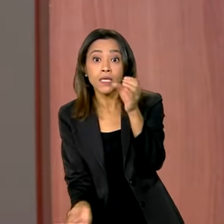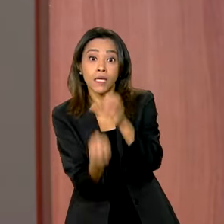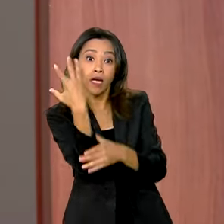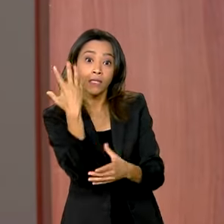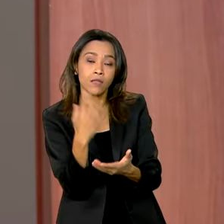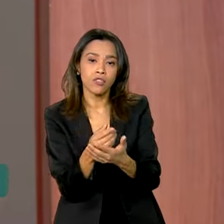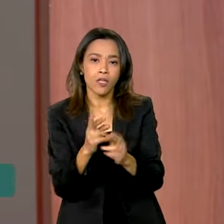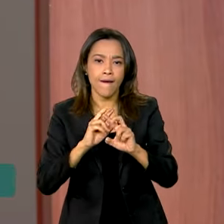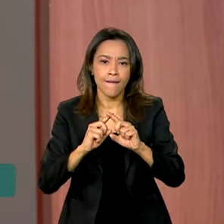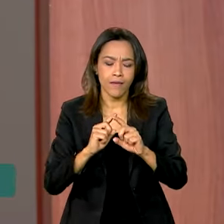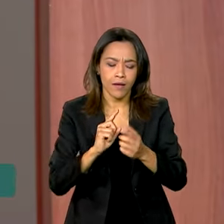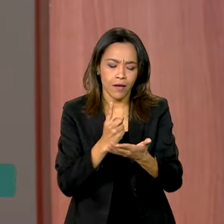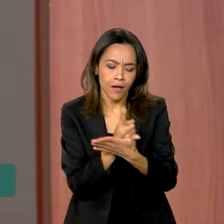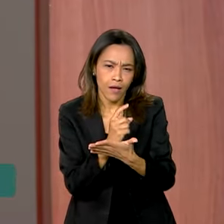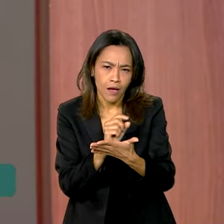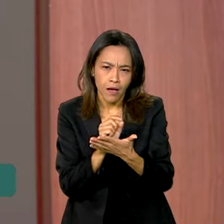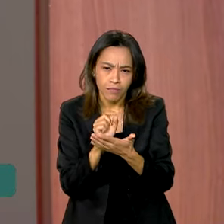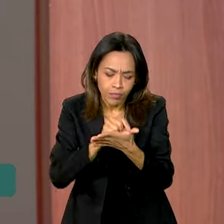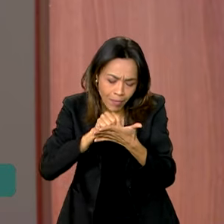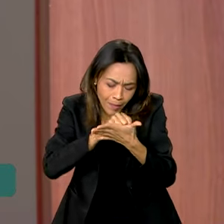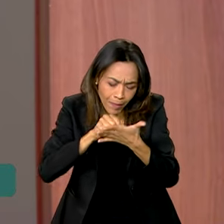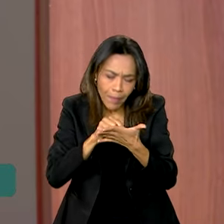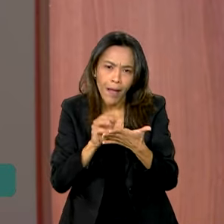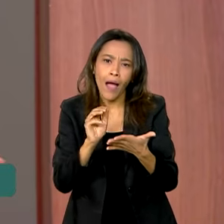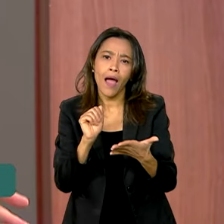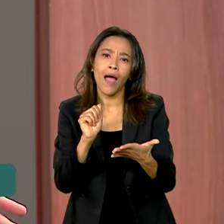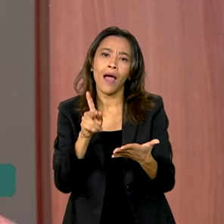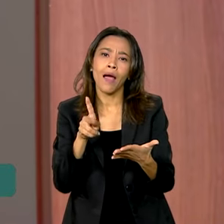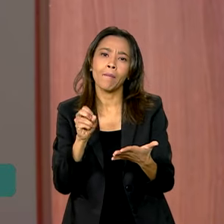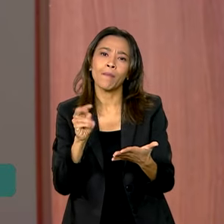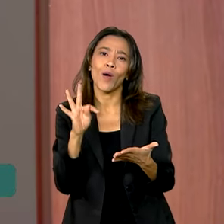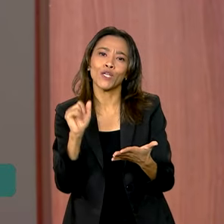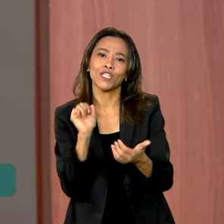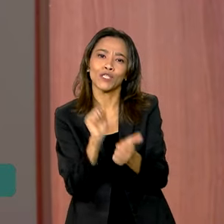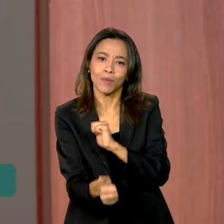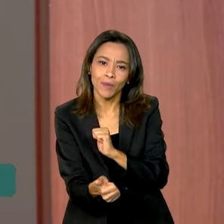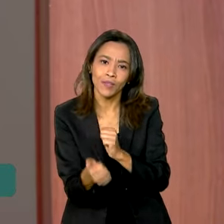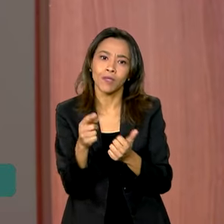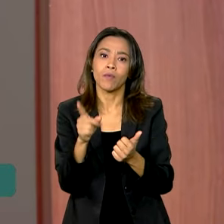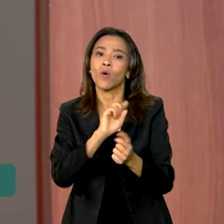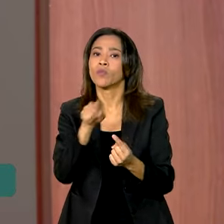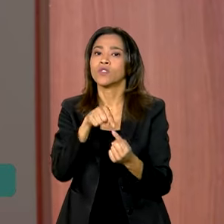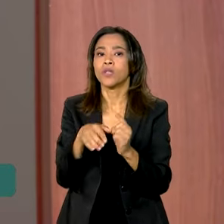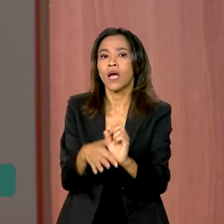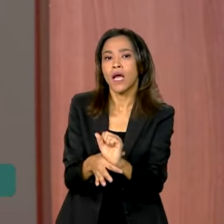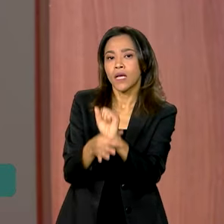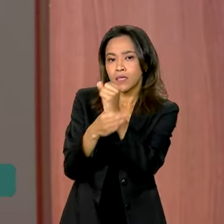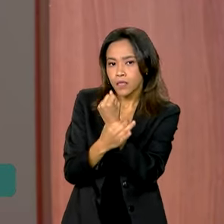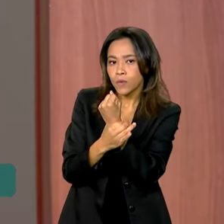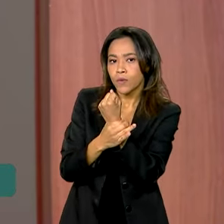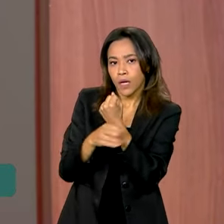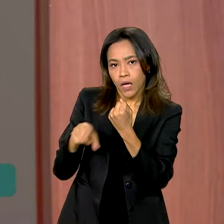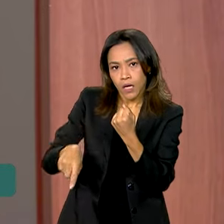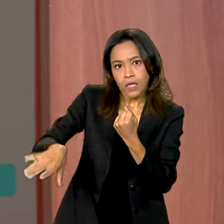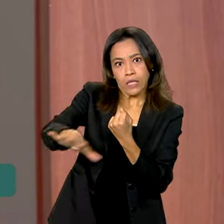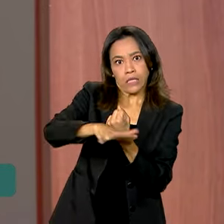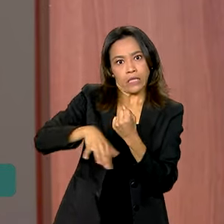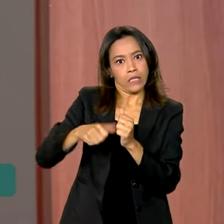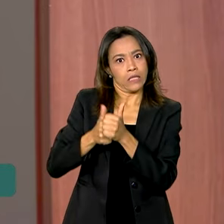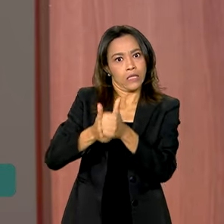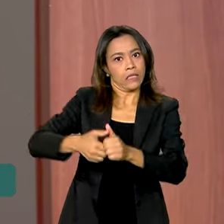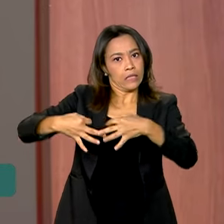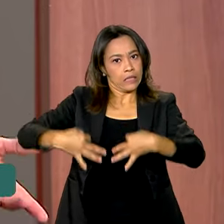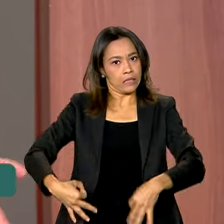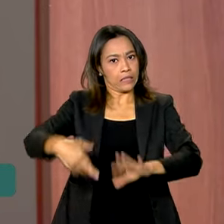Esportivas até o final de julho, com a atribuição principal de garantir a integridade no setor. A intenção do governo